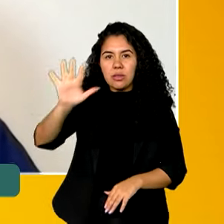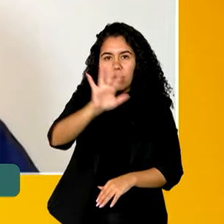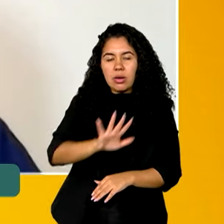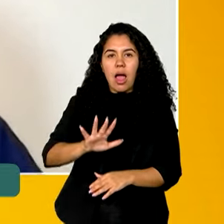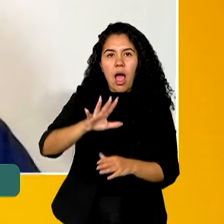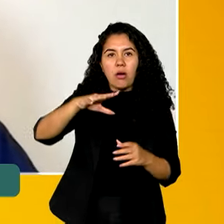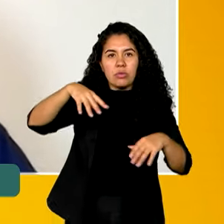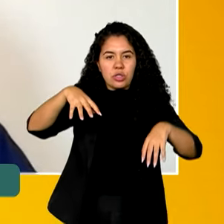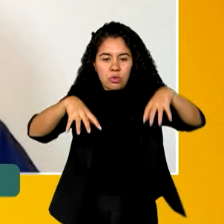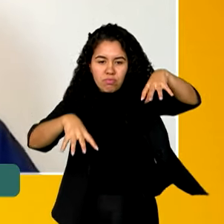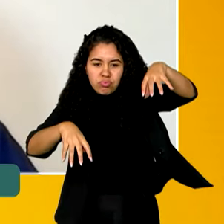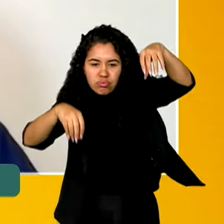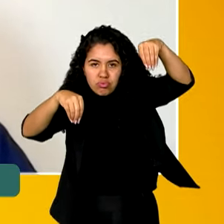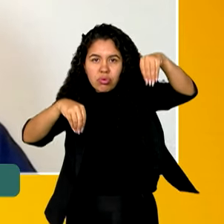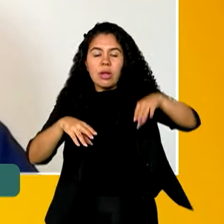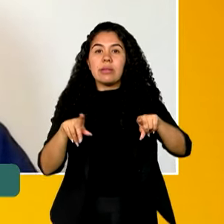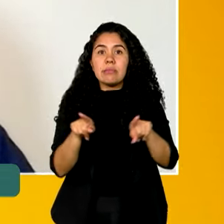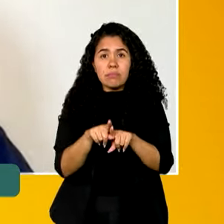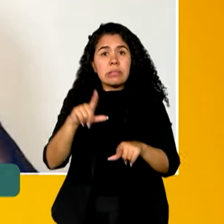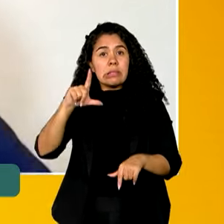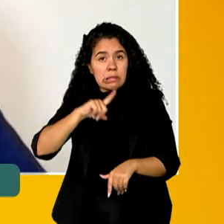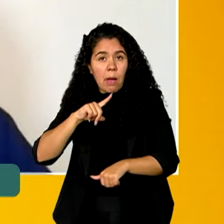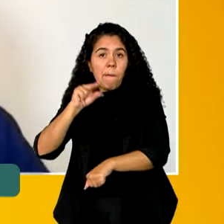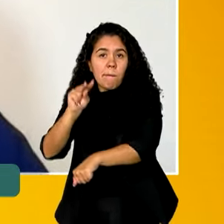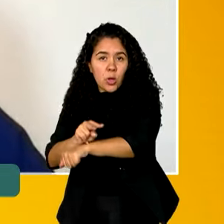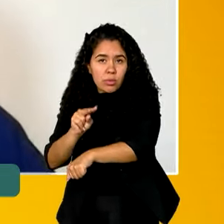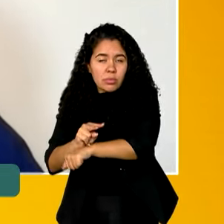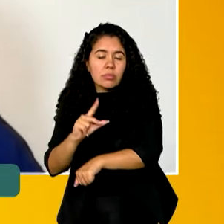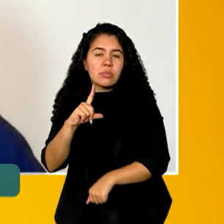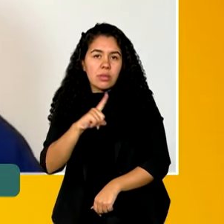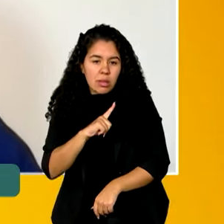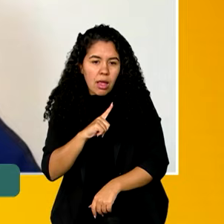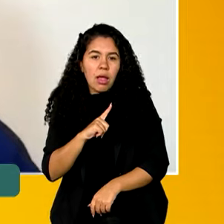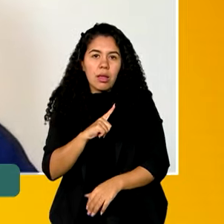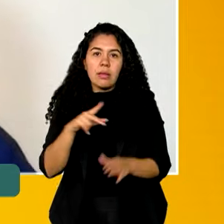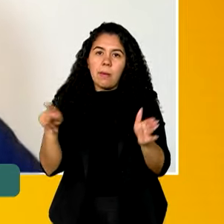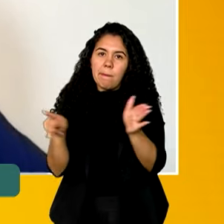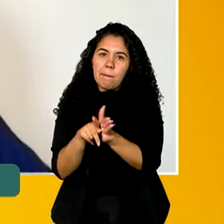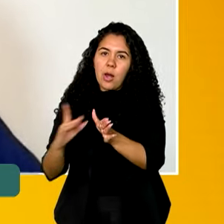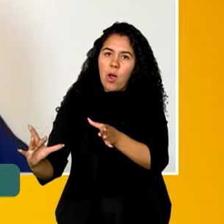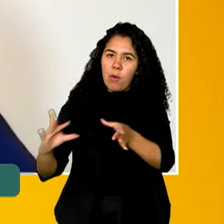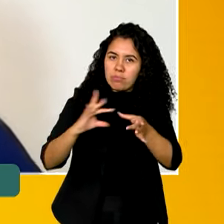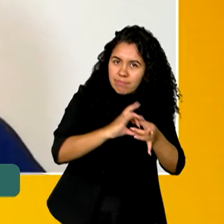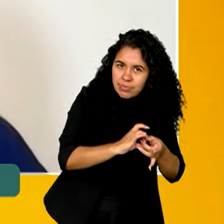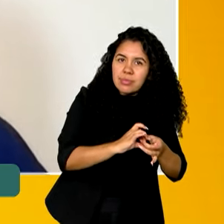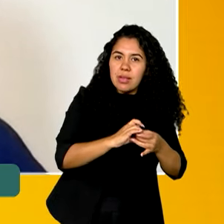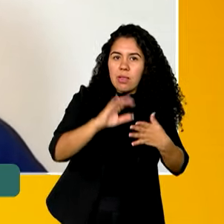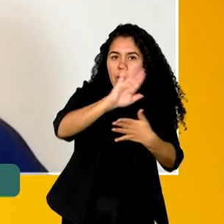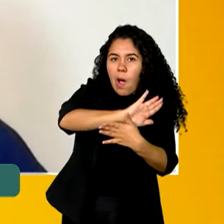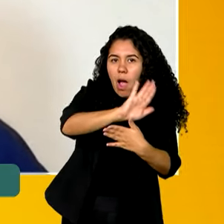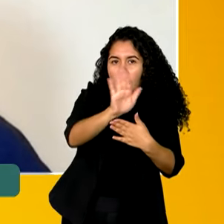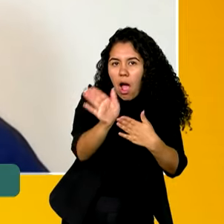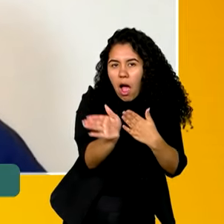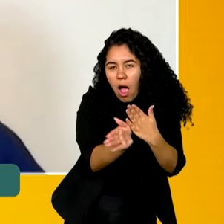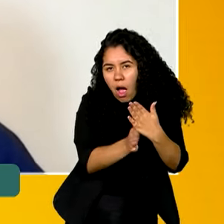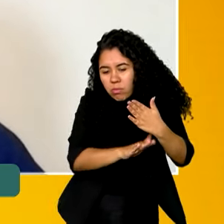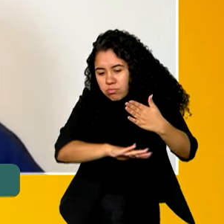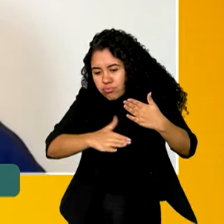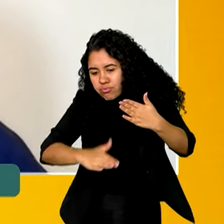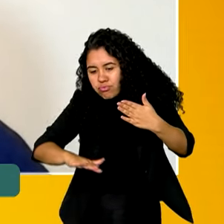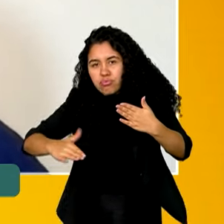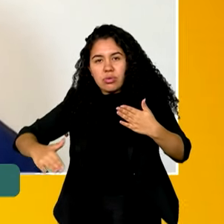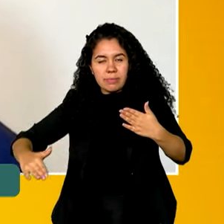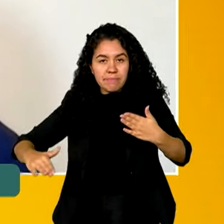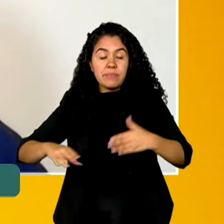Abrolhos, isso tudo são áreas marinhas protegidas que estão na nossa Amazônia Azul e que conferem conservação a essas áreas,